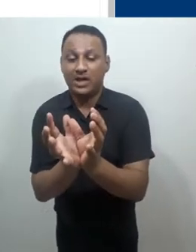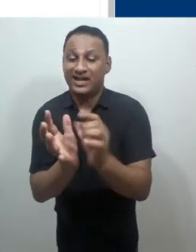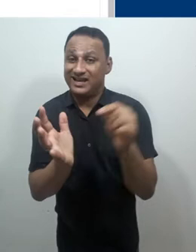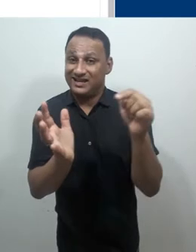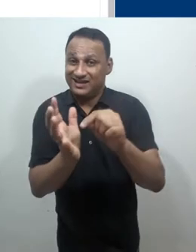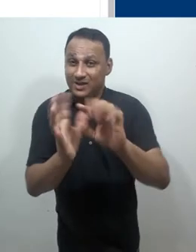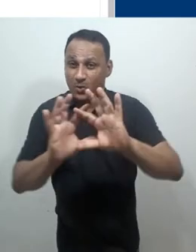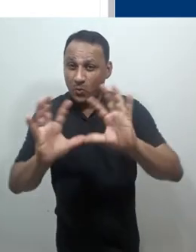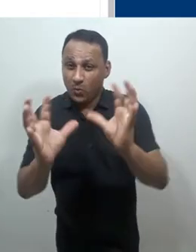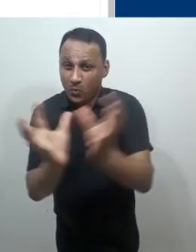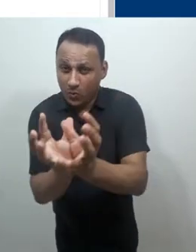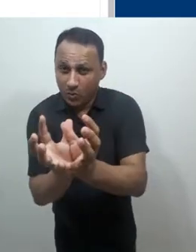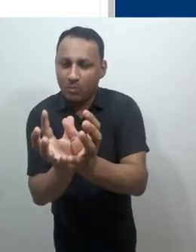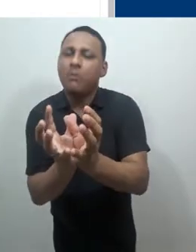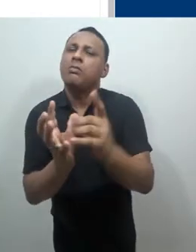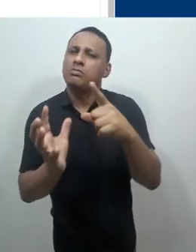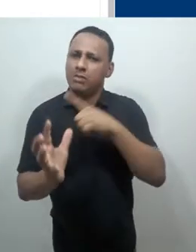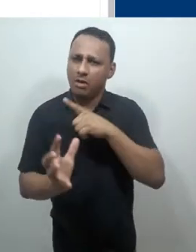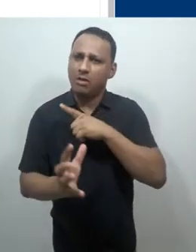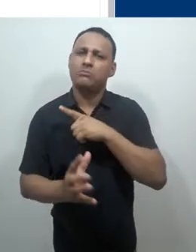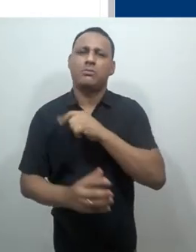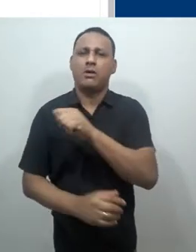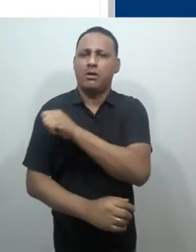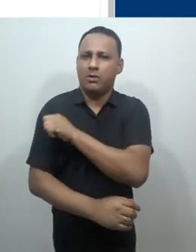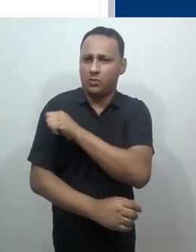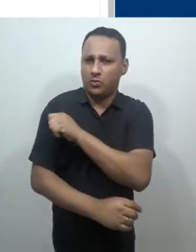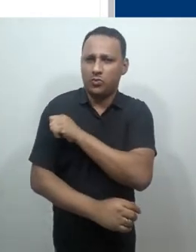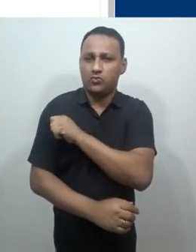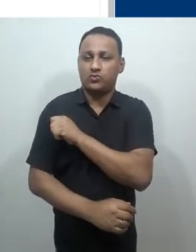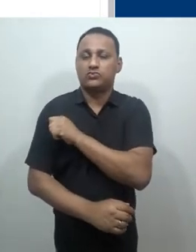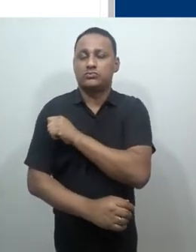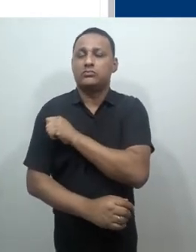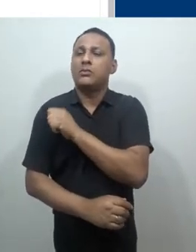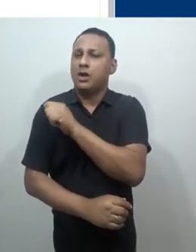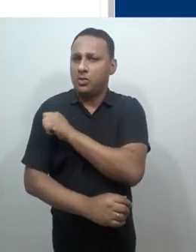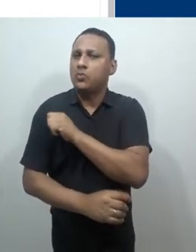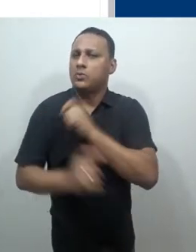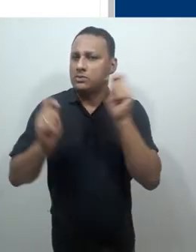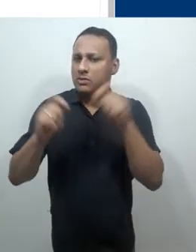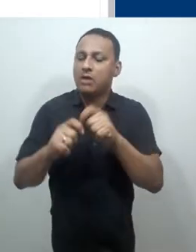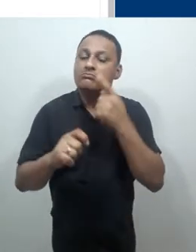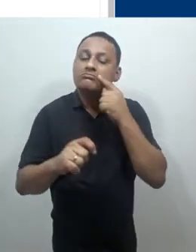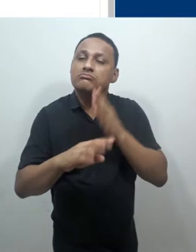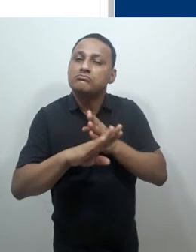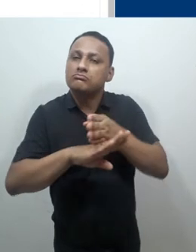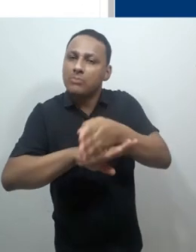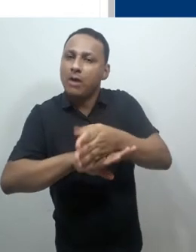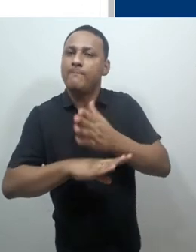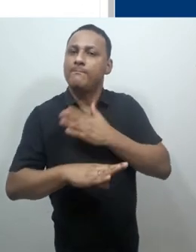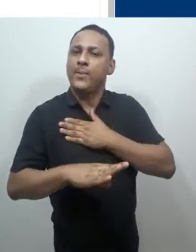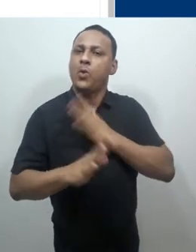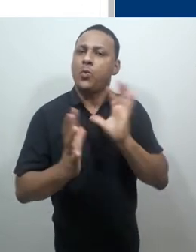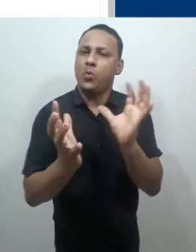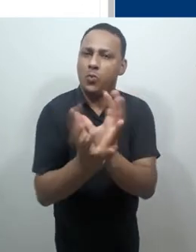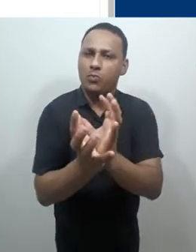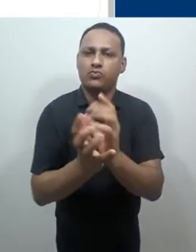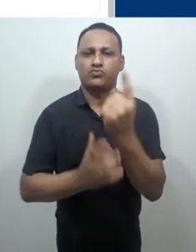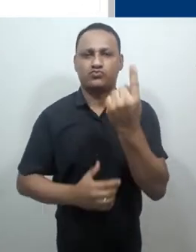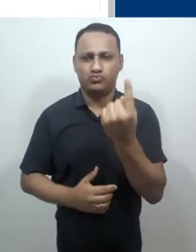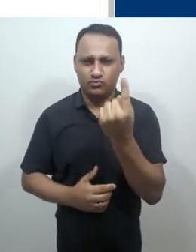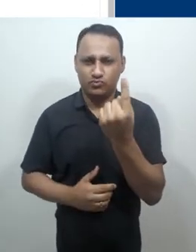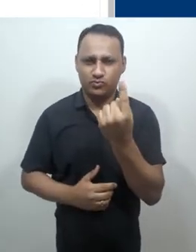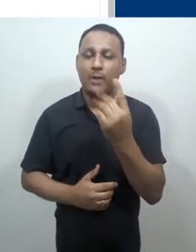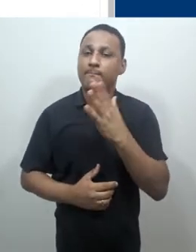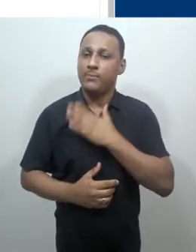Reparem que este usuário, o usuário aluno mudou 1, ele só consegue acessar o grupo 1,